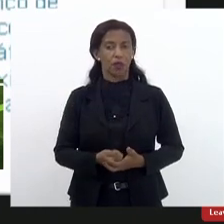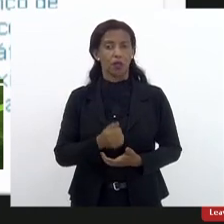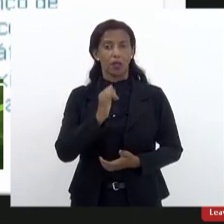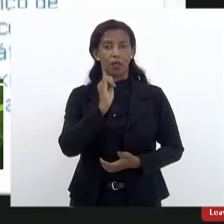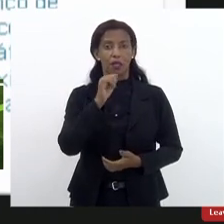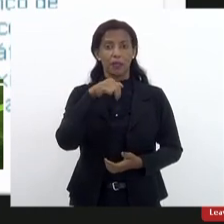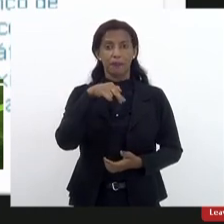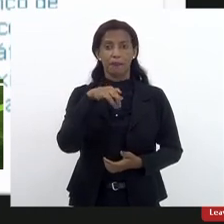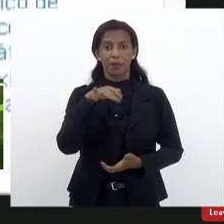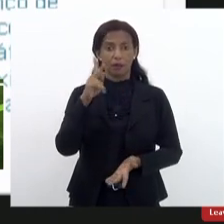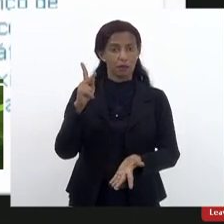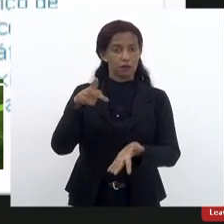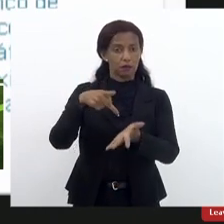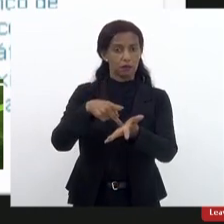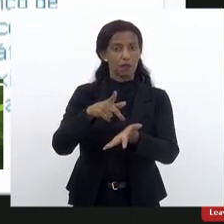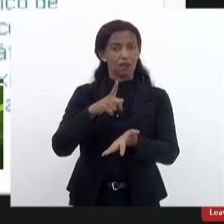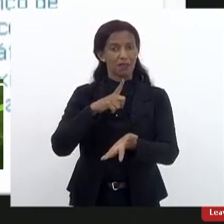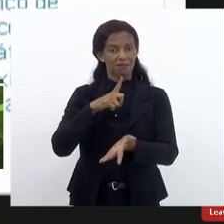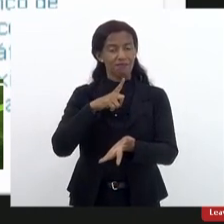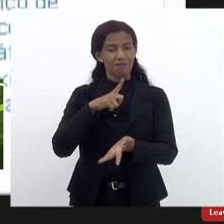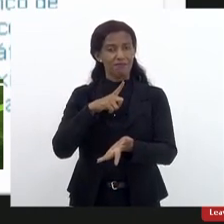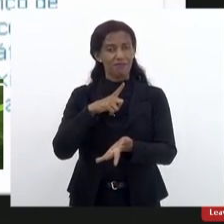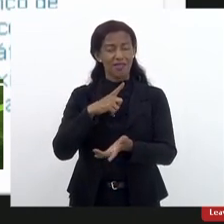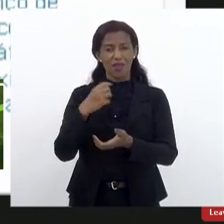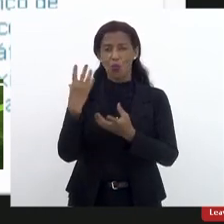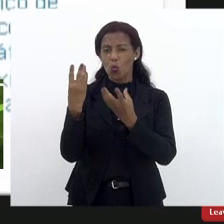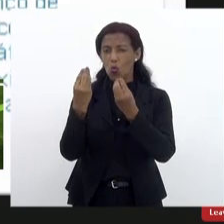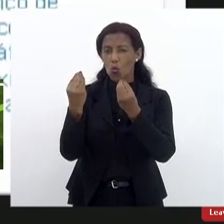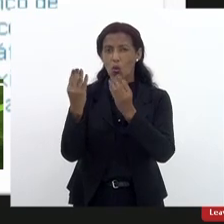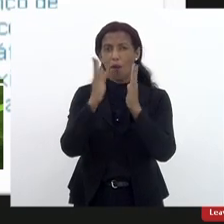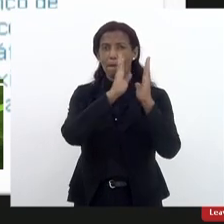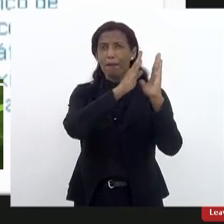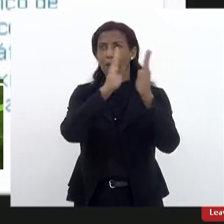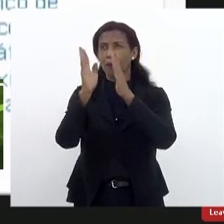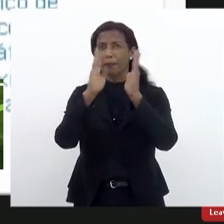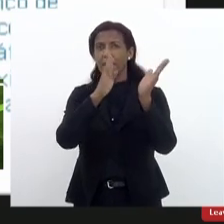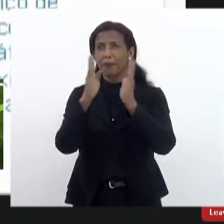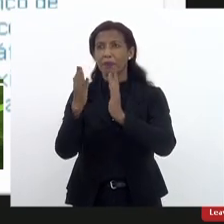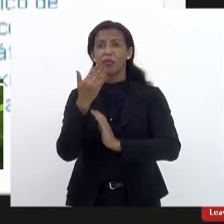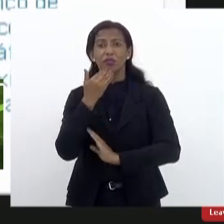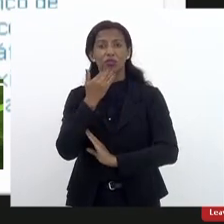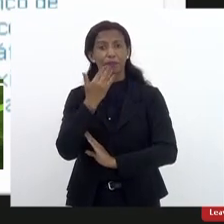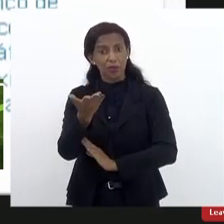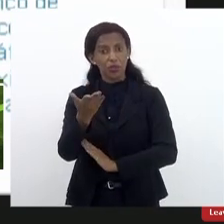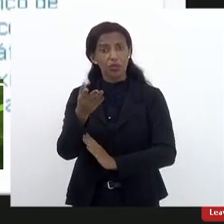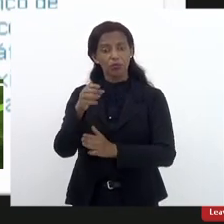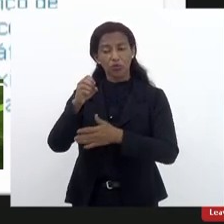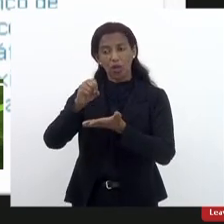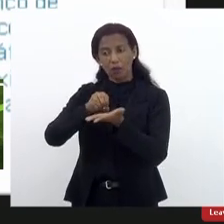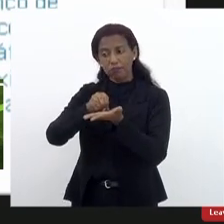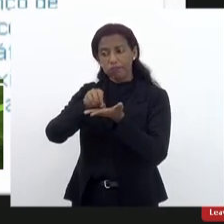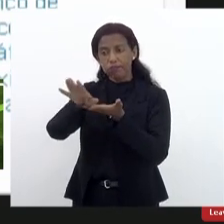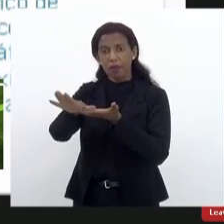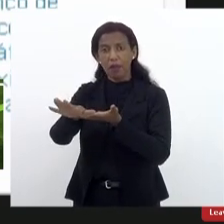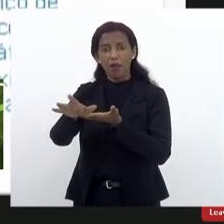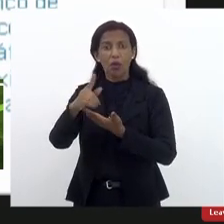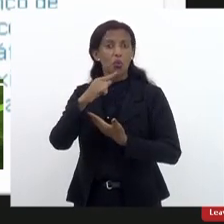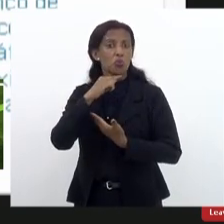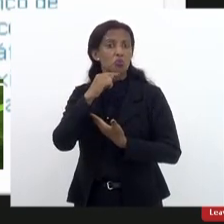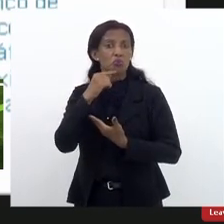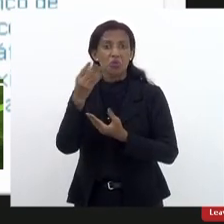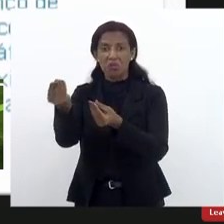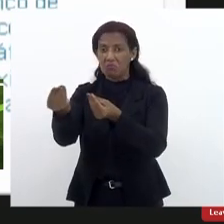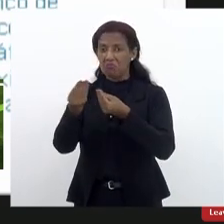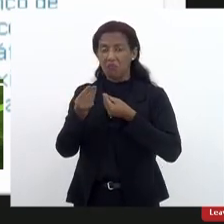oficial possui uma quantidade incomensurável de obras. Nós já fizemos pedidos formais e não conseguimos sequer receber a